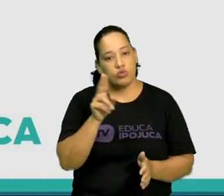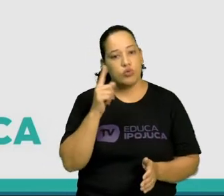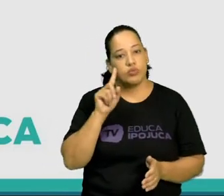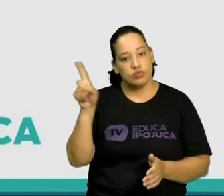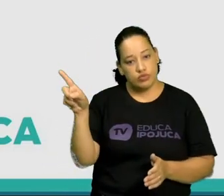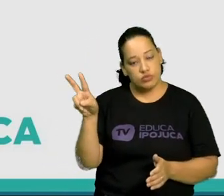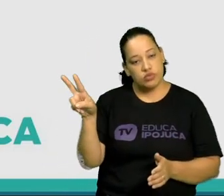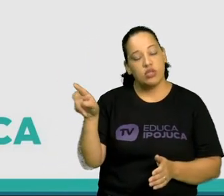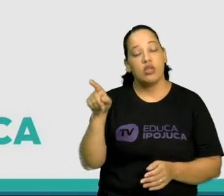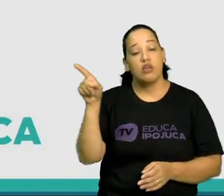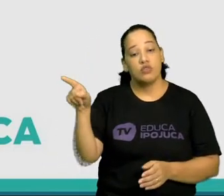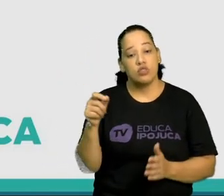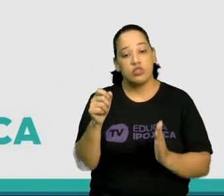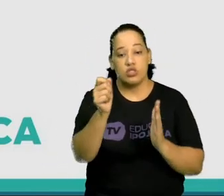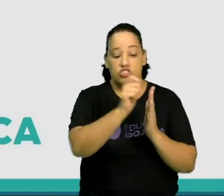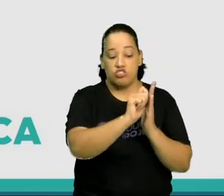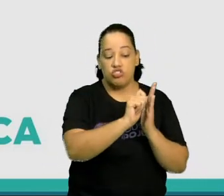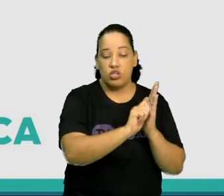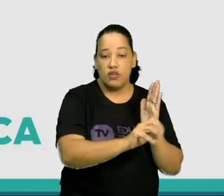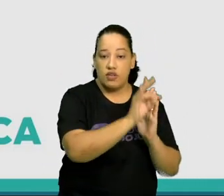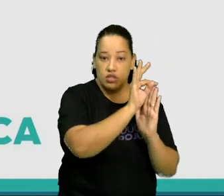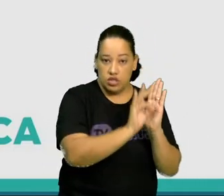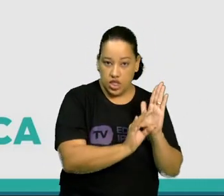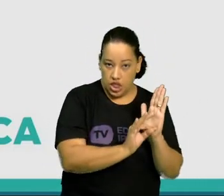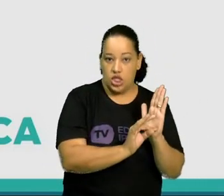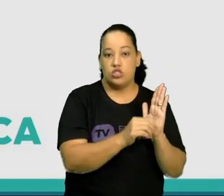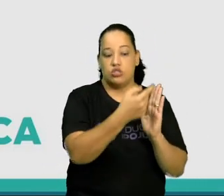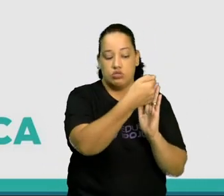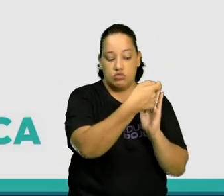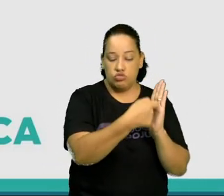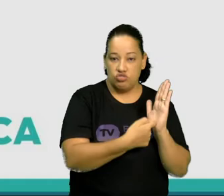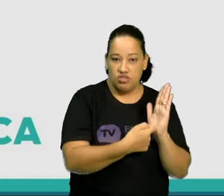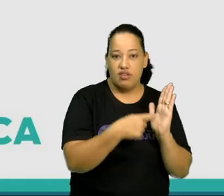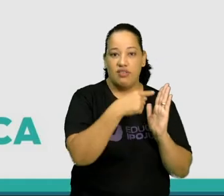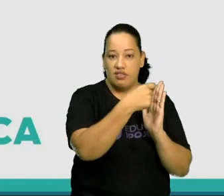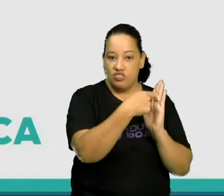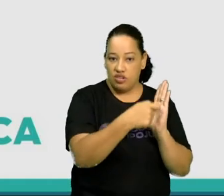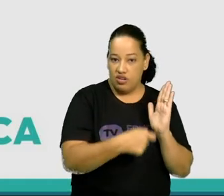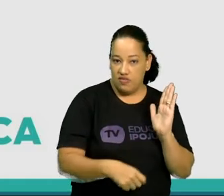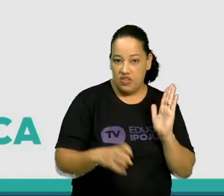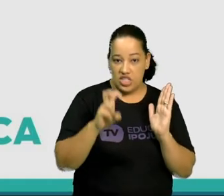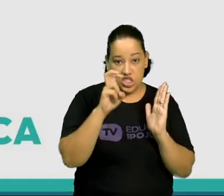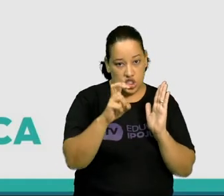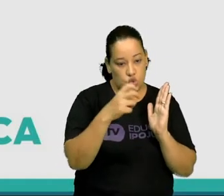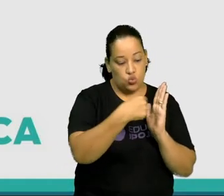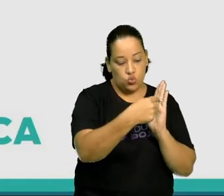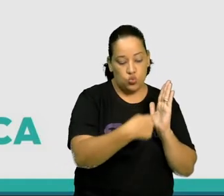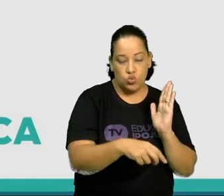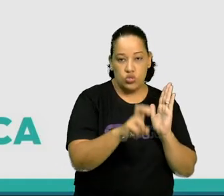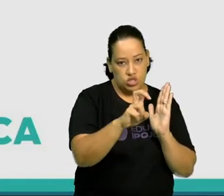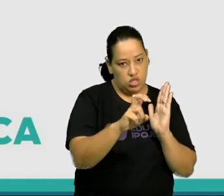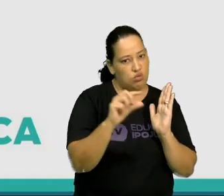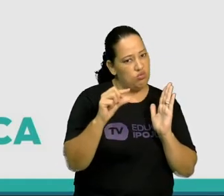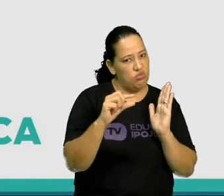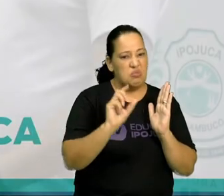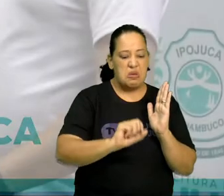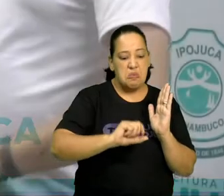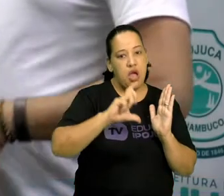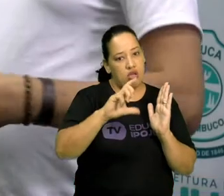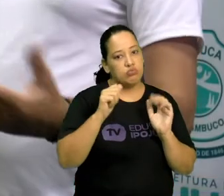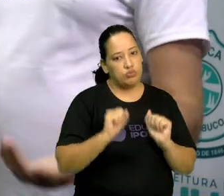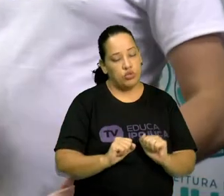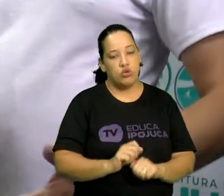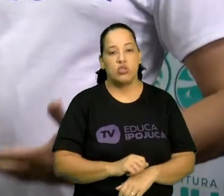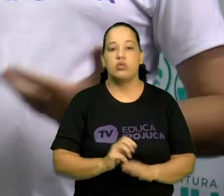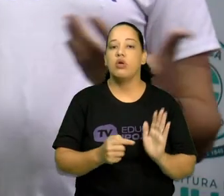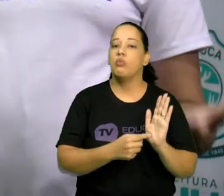texto de no mínimo cinco linhas sobre esse senhor, o que eu acho impossível, tem que escrever muito mais, e mostre para a sua professora ou professor de arte